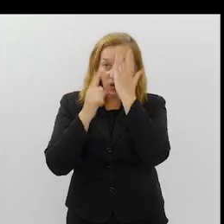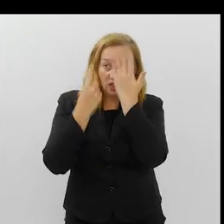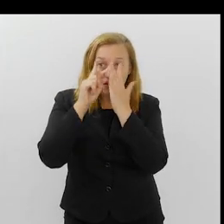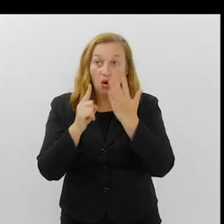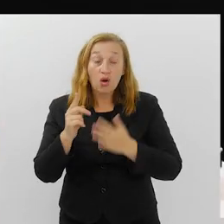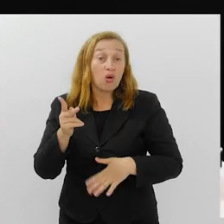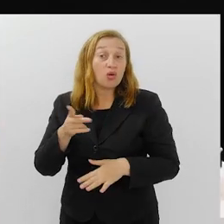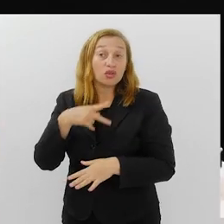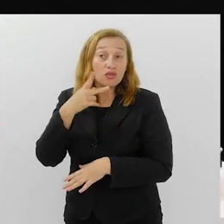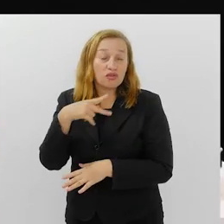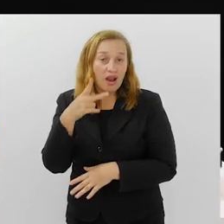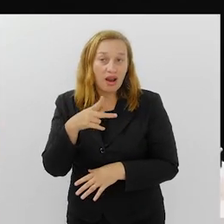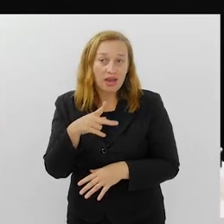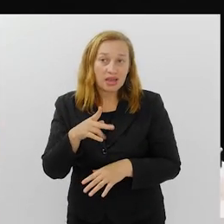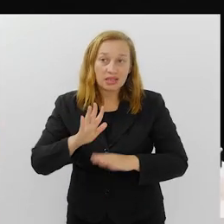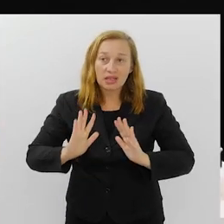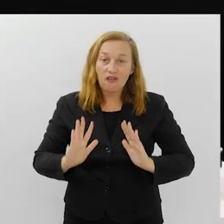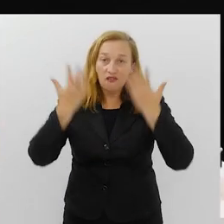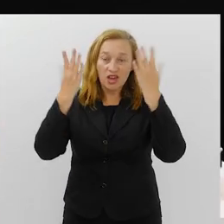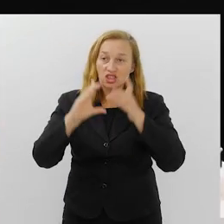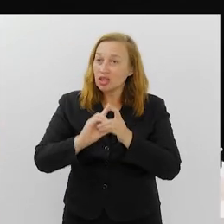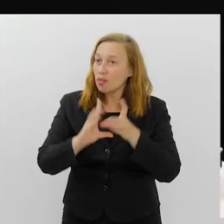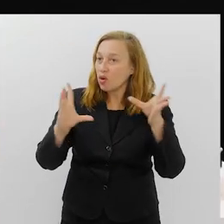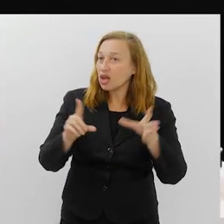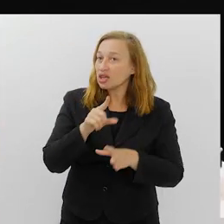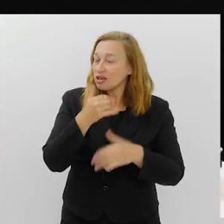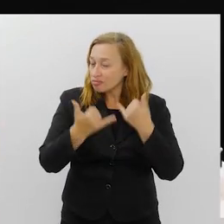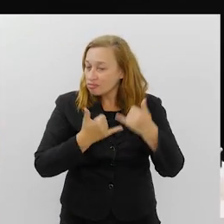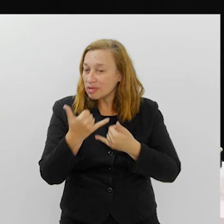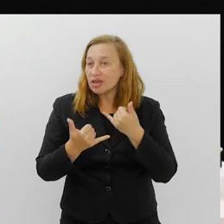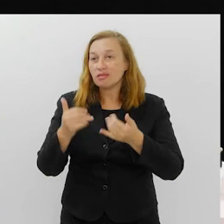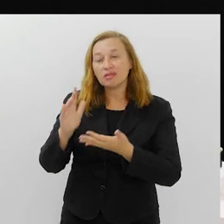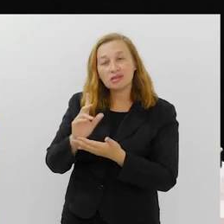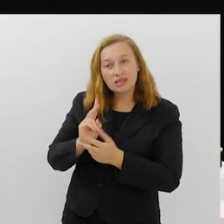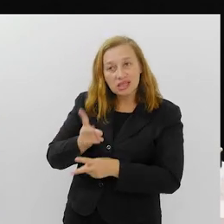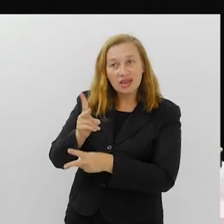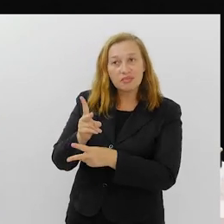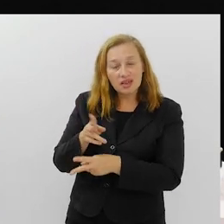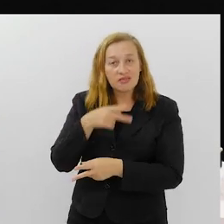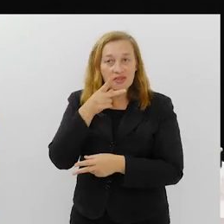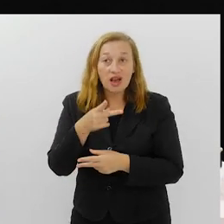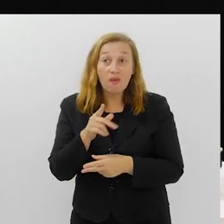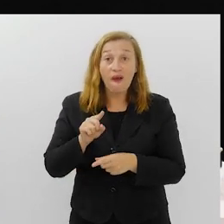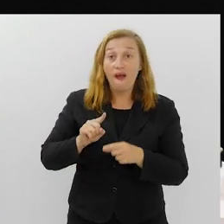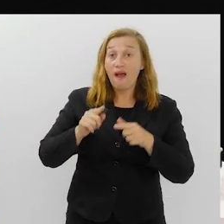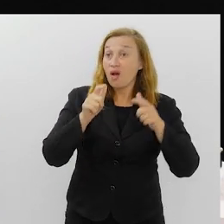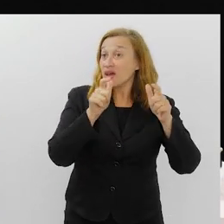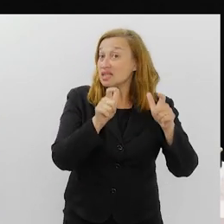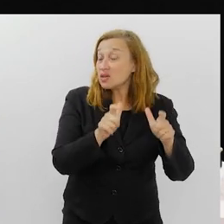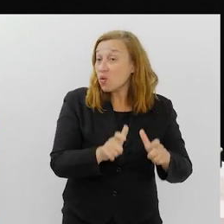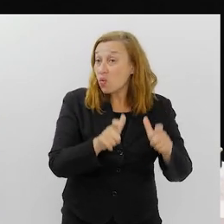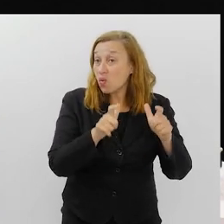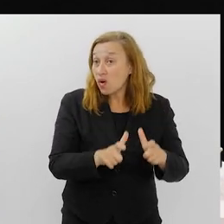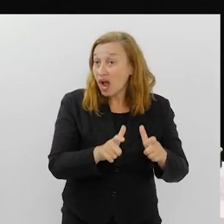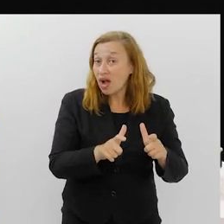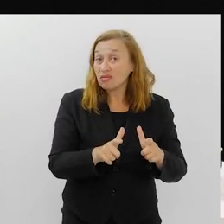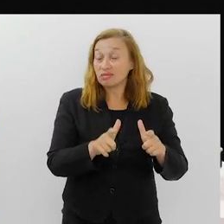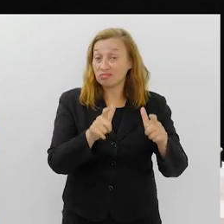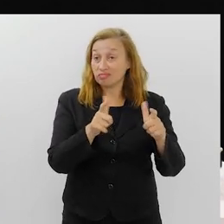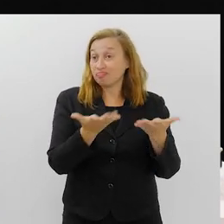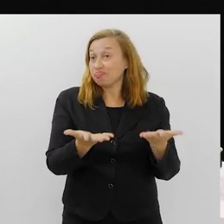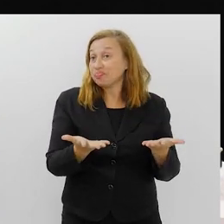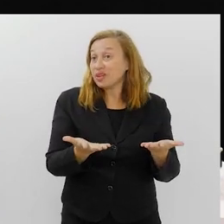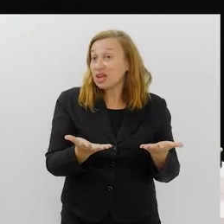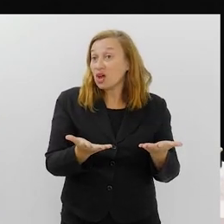E quando eu citei essa coisa da festa democrática, eu sempre brinco, não brinco, eu sempre cito isso, porque ali você está num